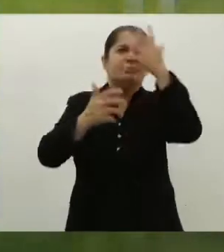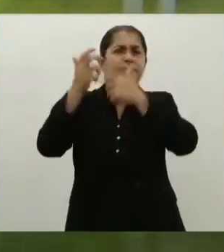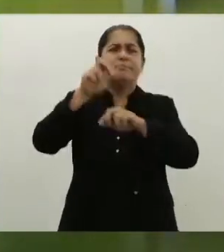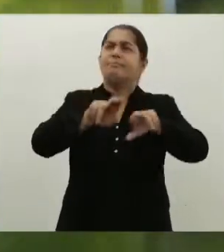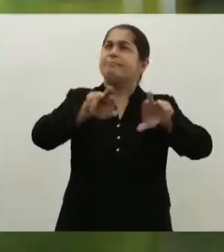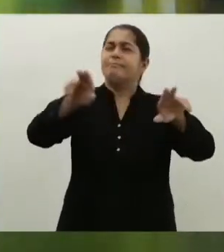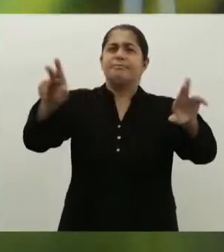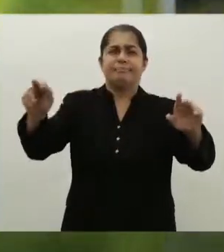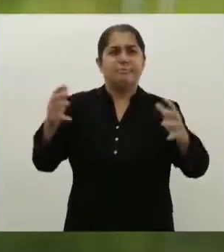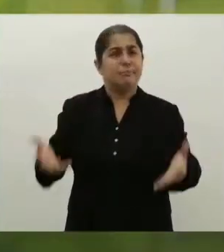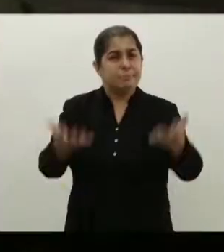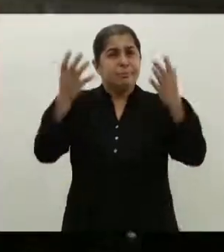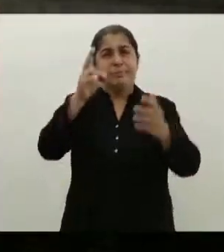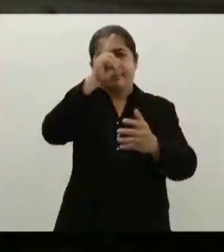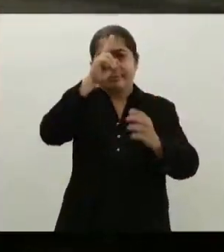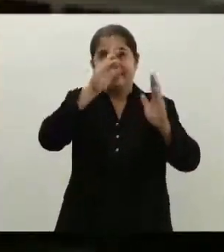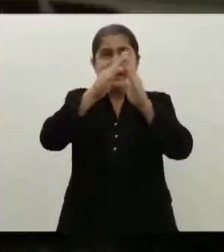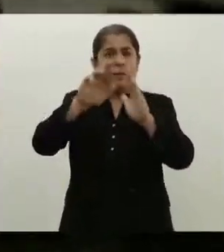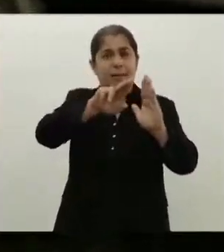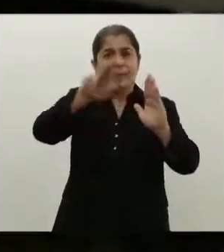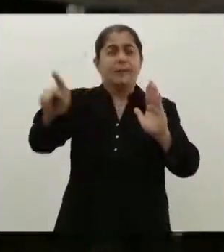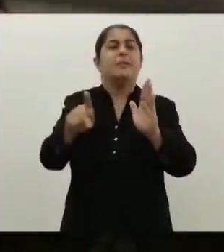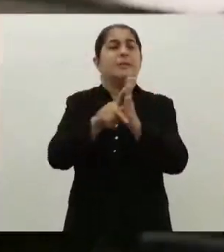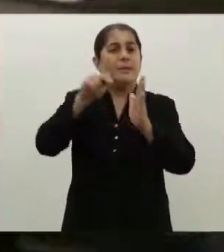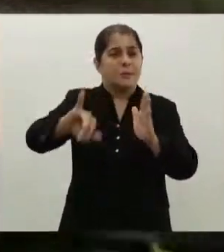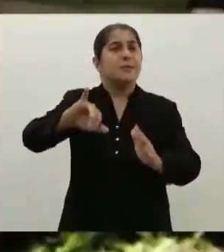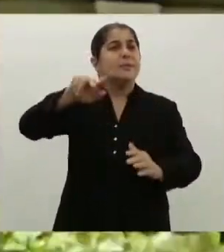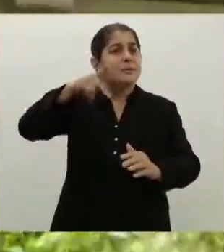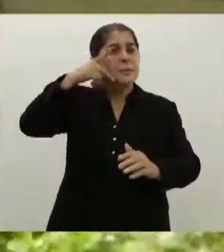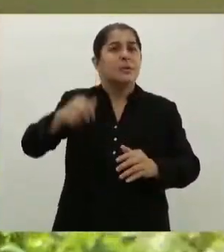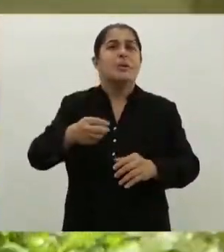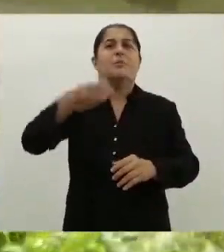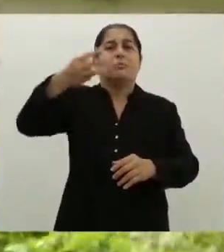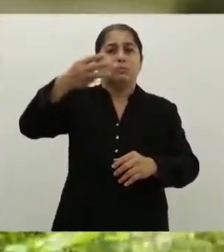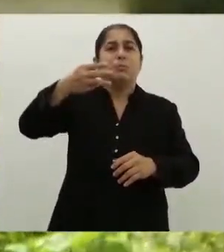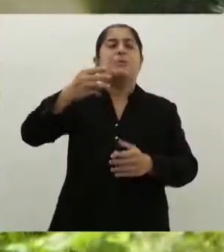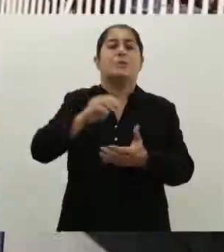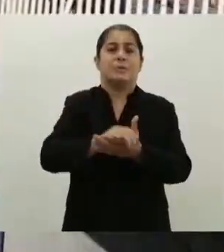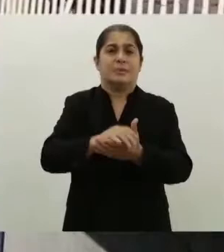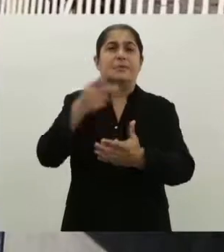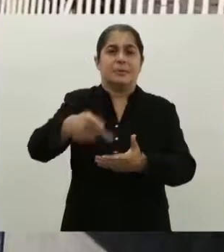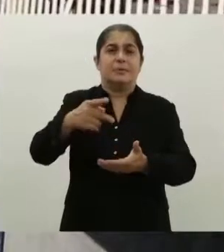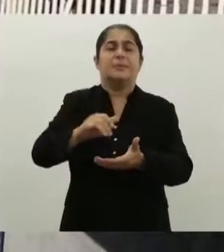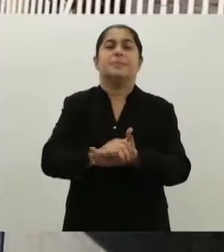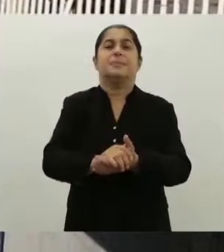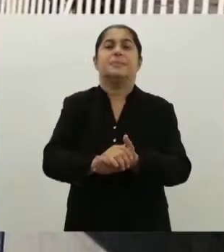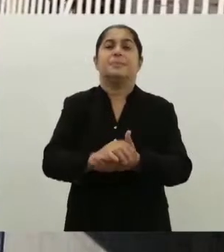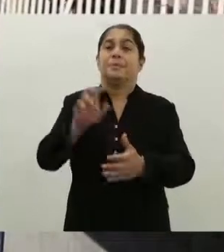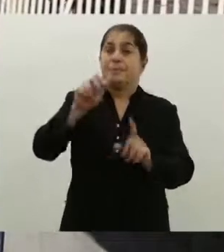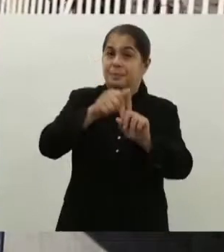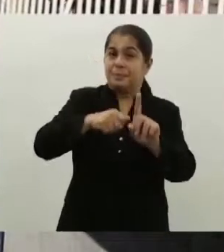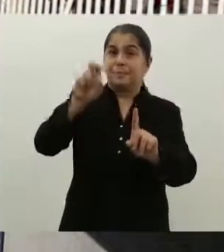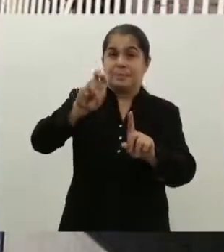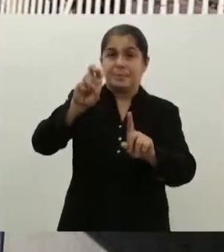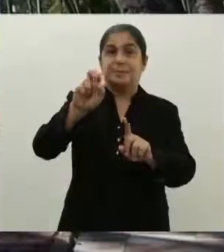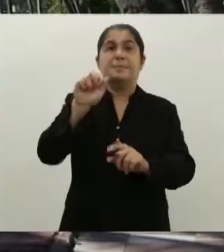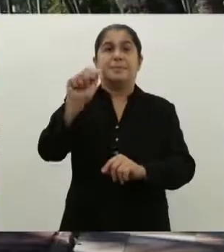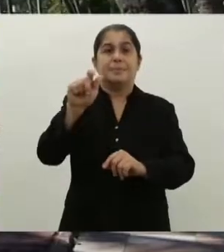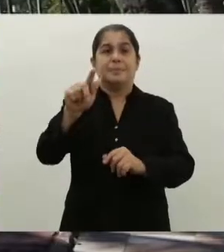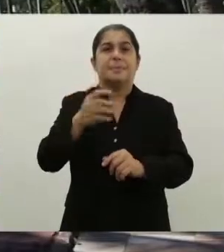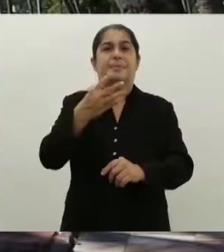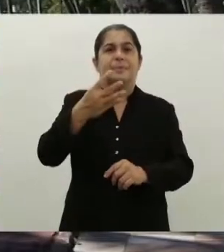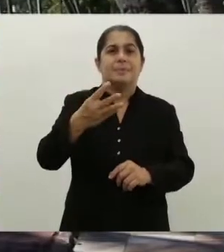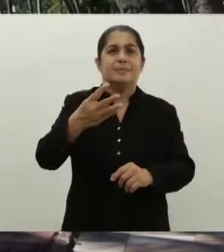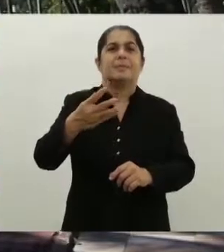São belezas e histórias que dão à nossa capital o título de terceira mais antiga do país. No dia 5 de agosto